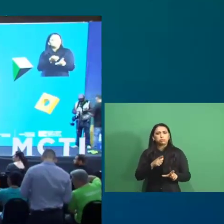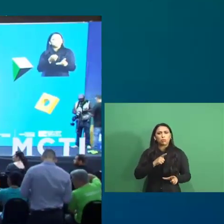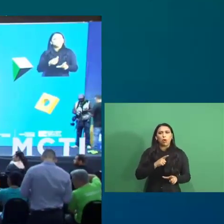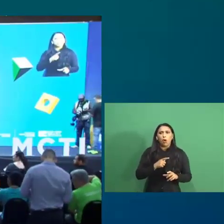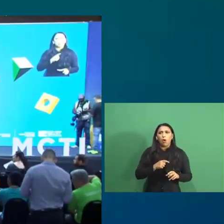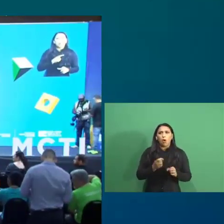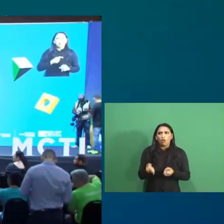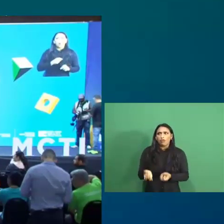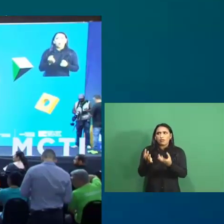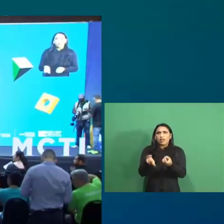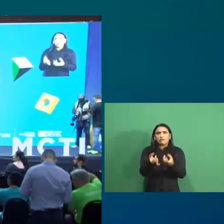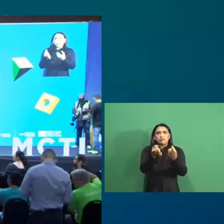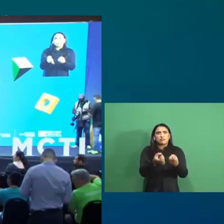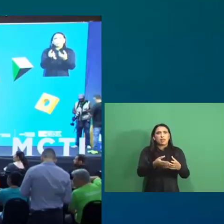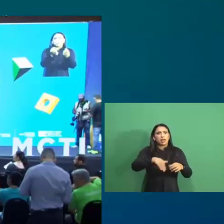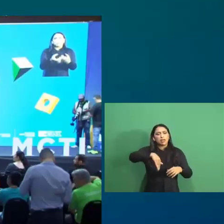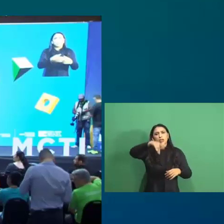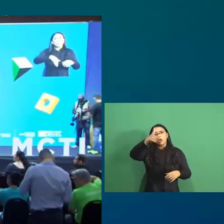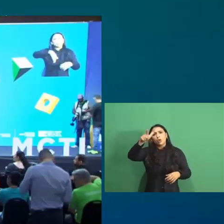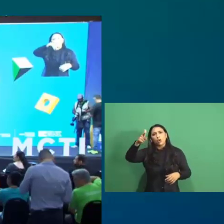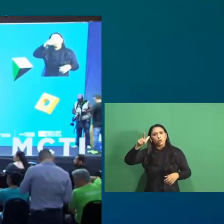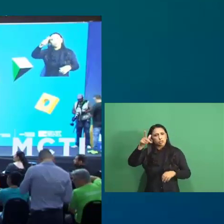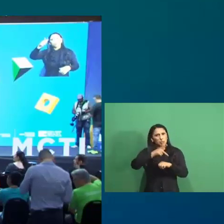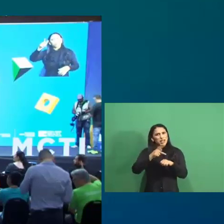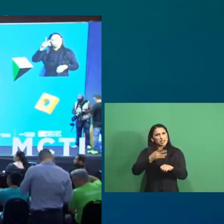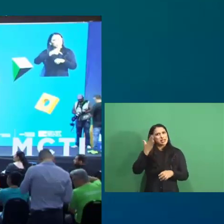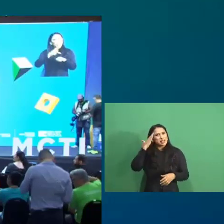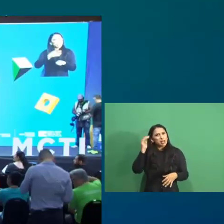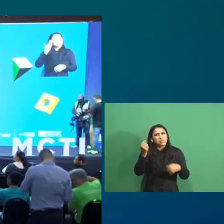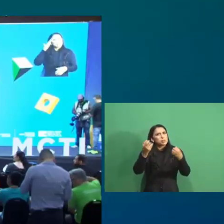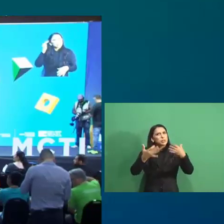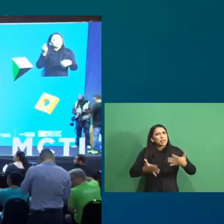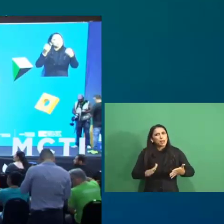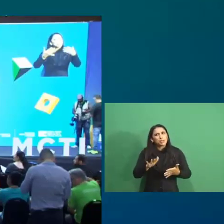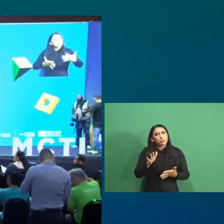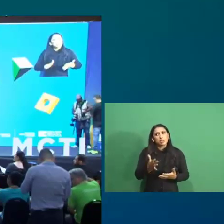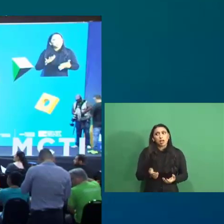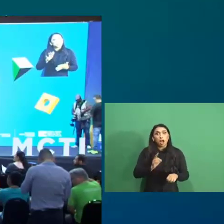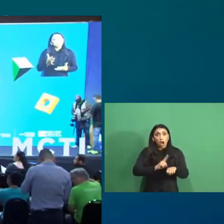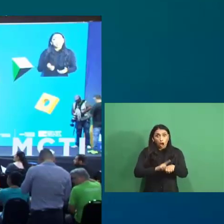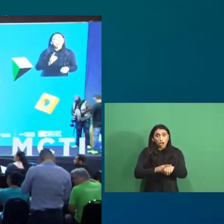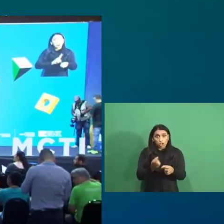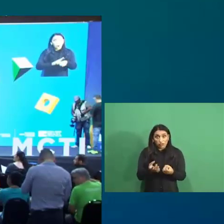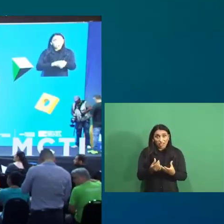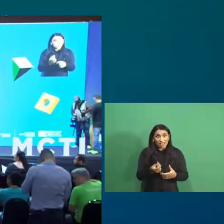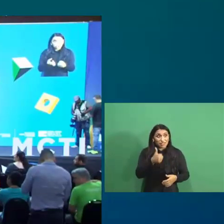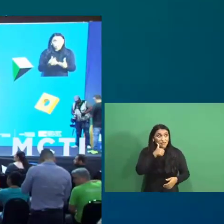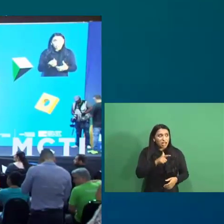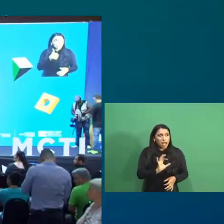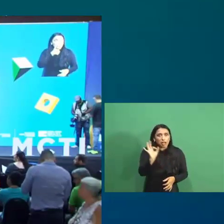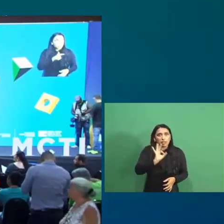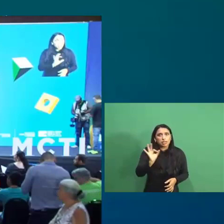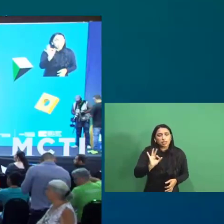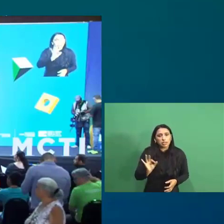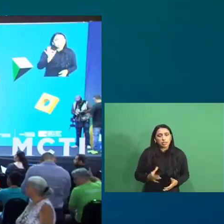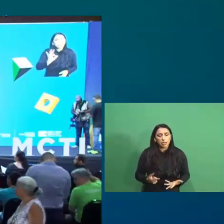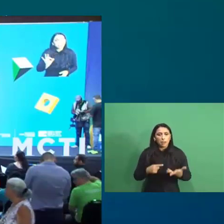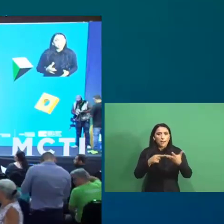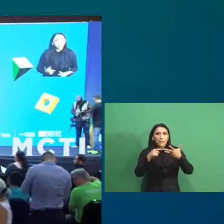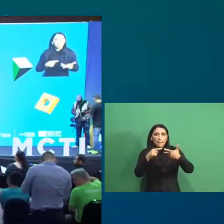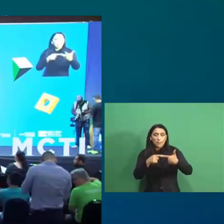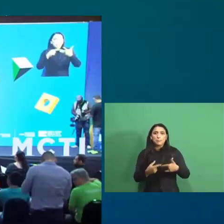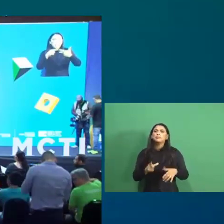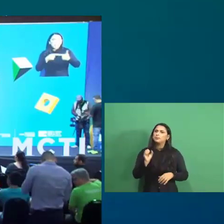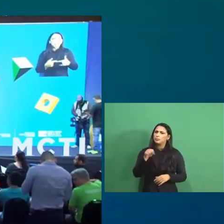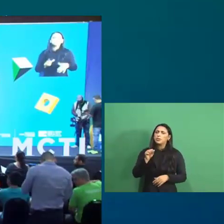determinados países que têm esse bloqueio? Você consegue dimensionar para na hora de vender, falar, você já vai ganhar isso, isso e isso? Sim, com